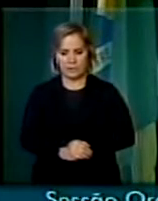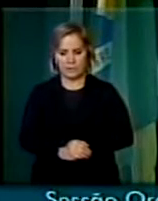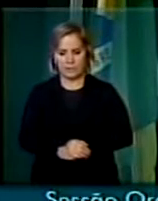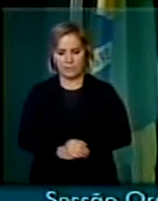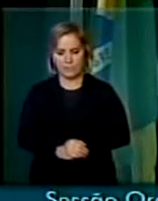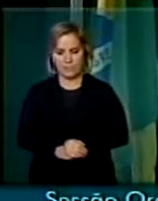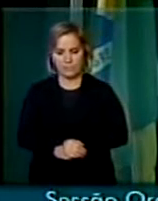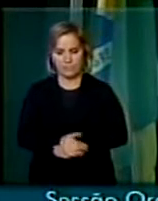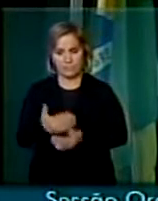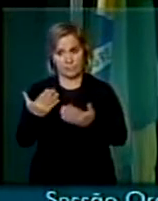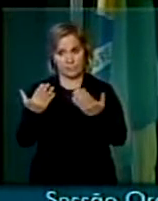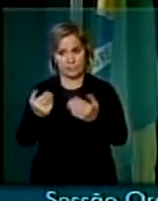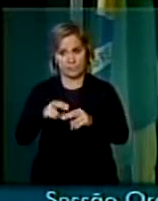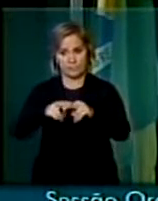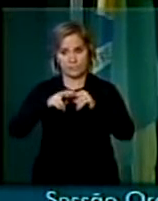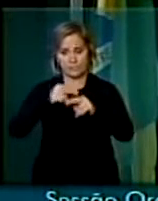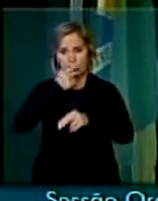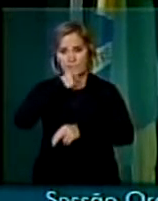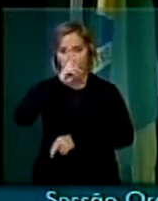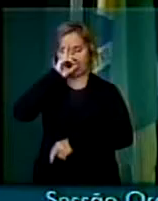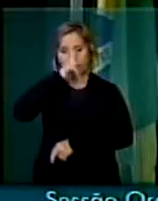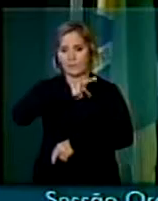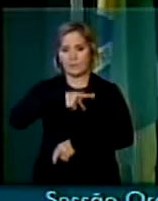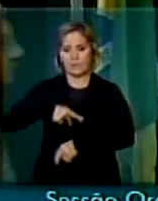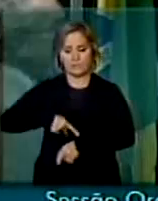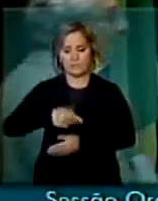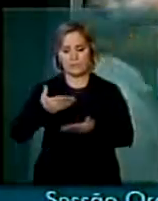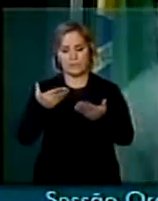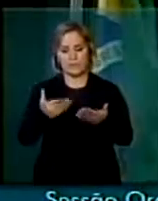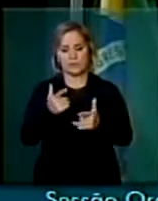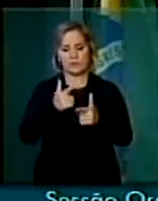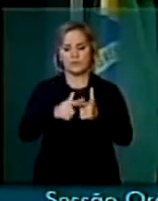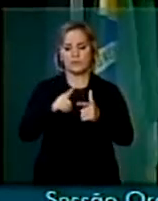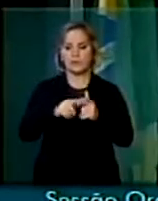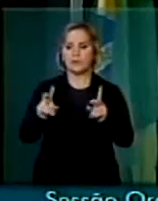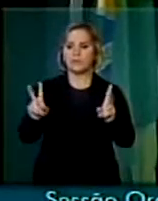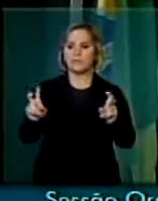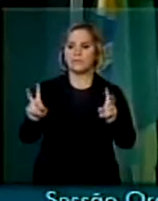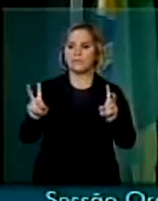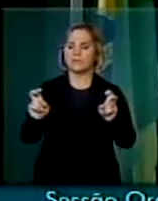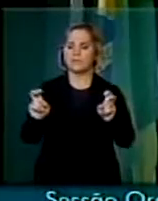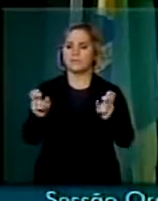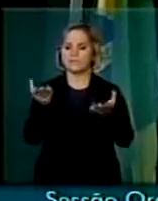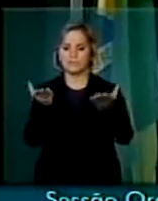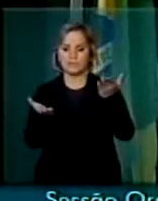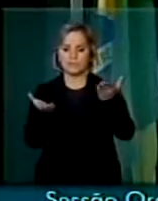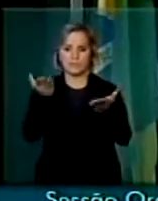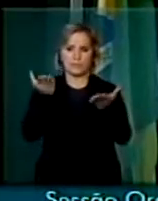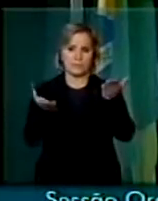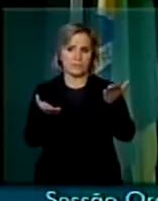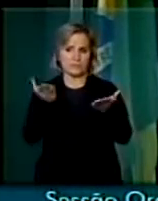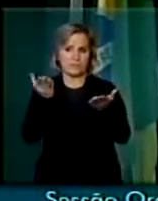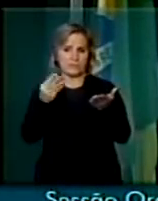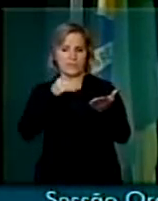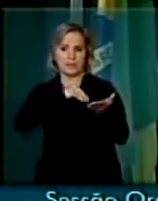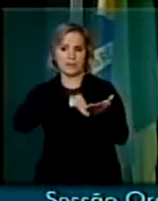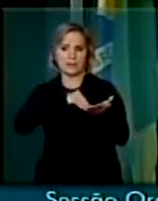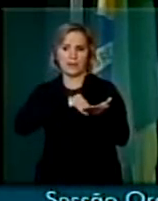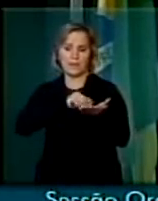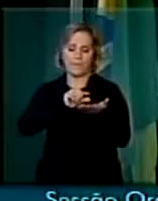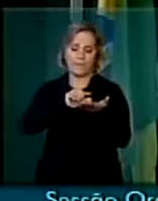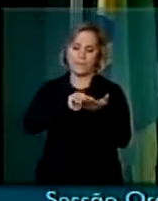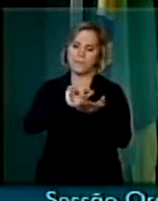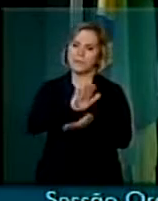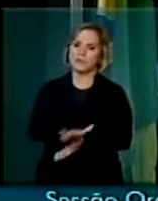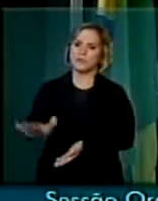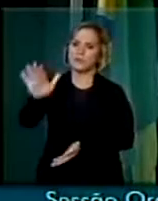Então, senhor presidente, esta questão, a questão relativa ao piso nacional, ela é